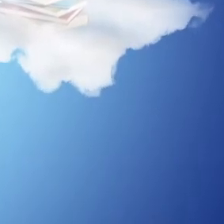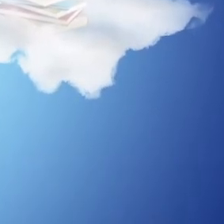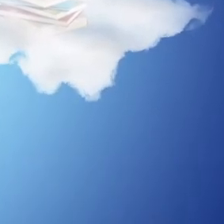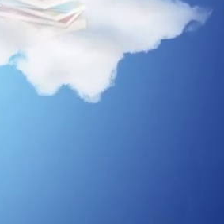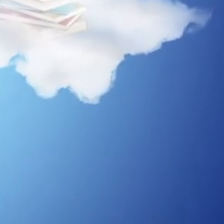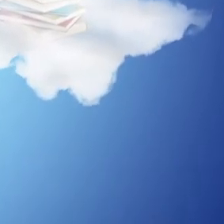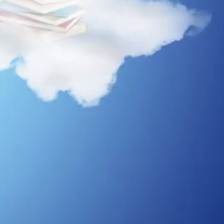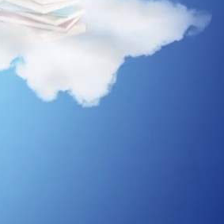Tchau, tchau! tchau! Tchau!